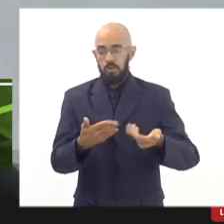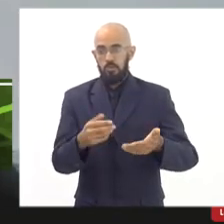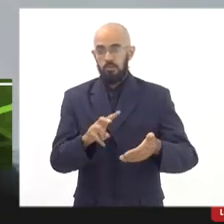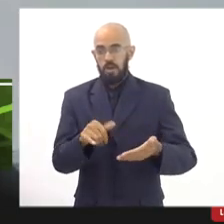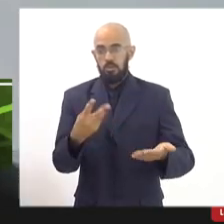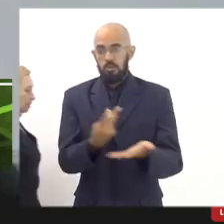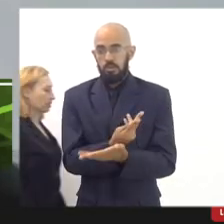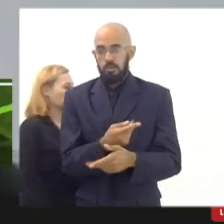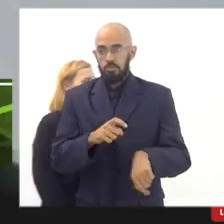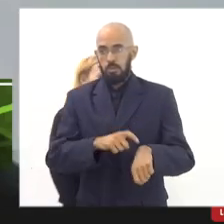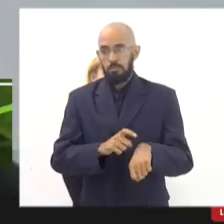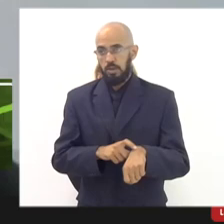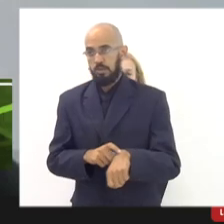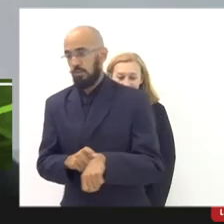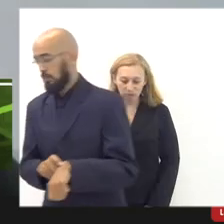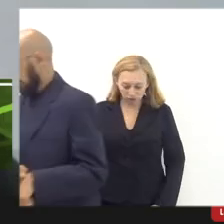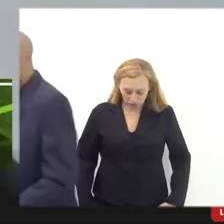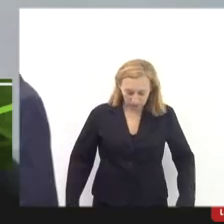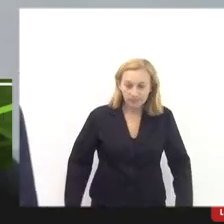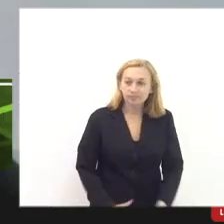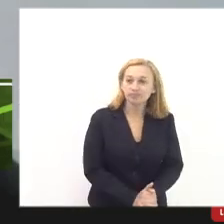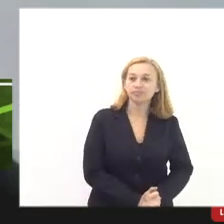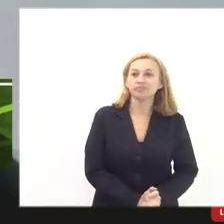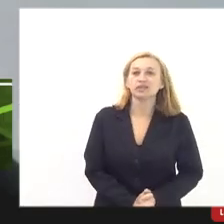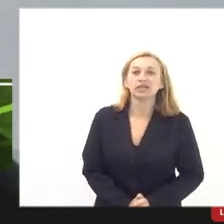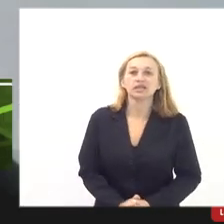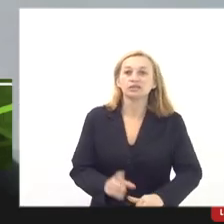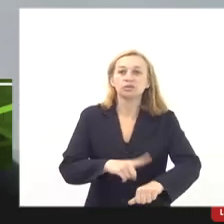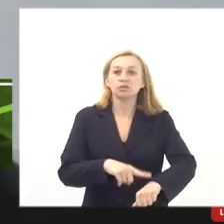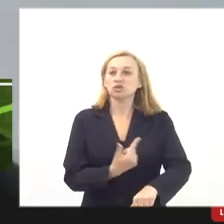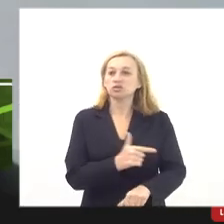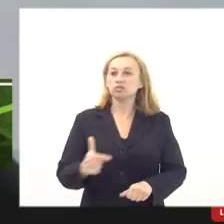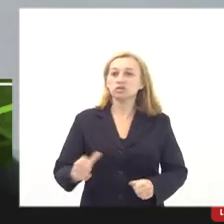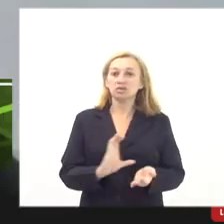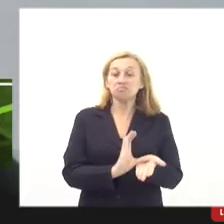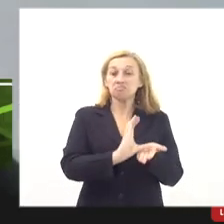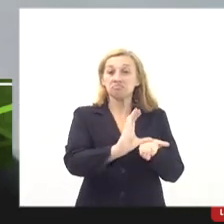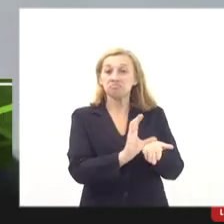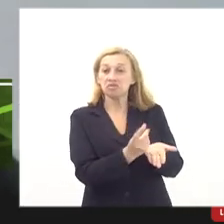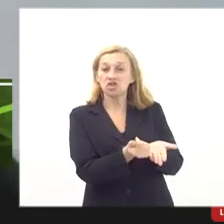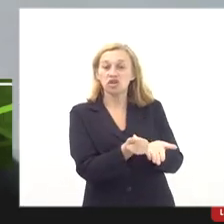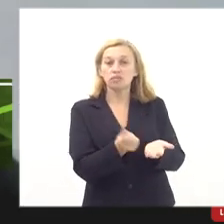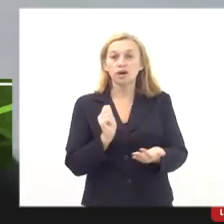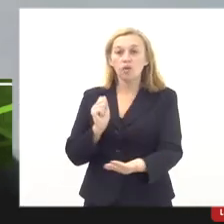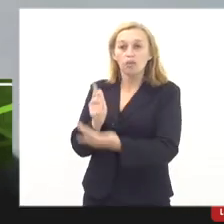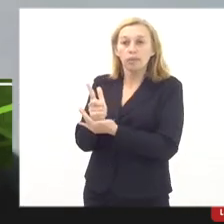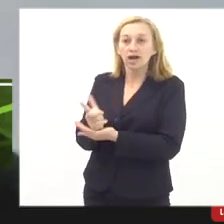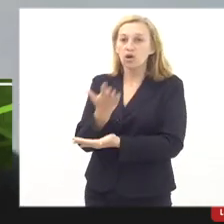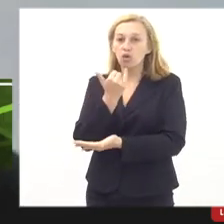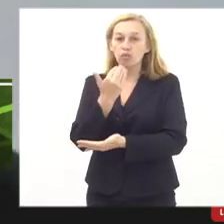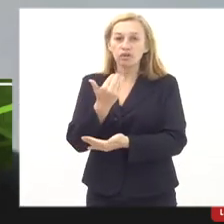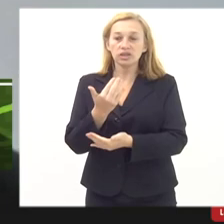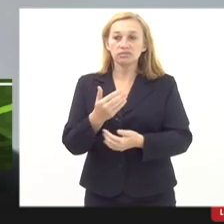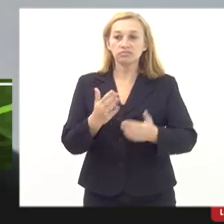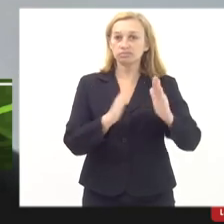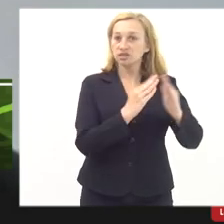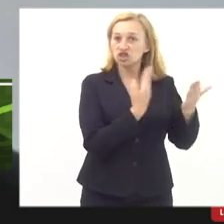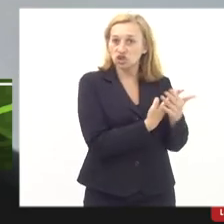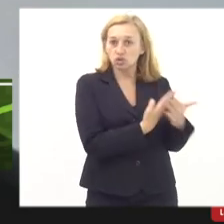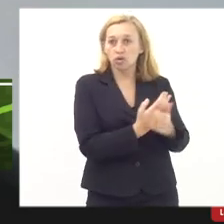o momento e está muito próximo esse momento de não haver mais recursos para comprar merenda nas escolas. e